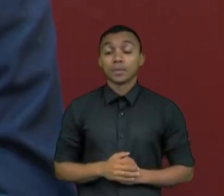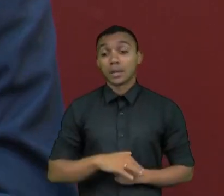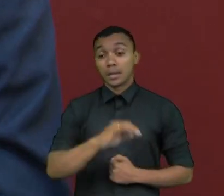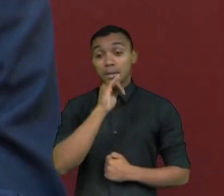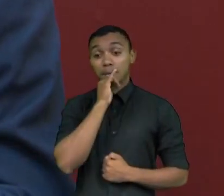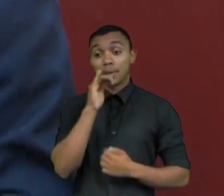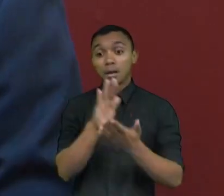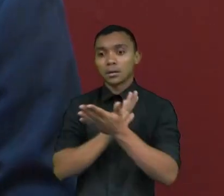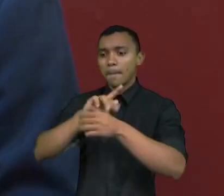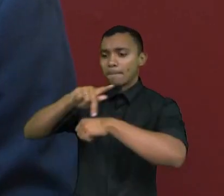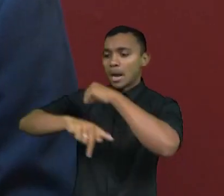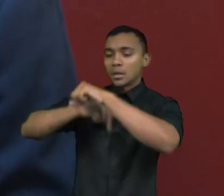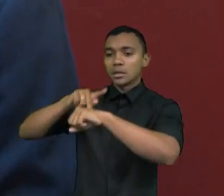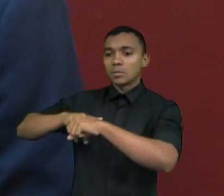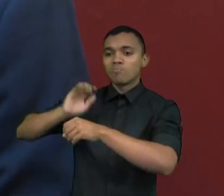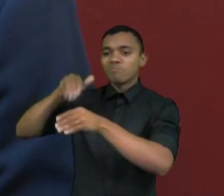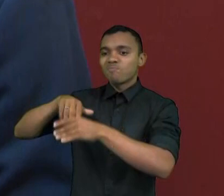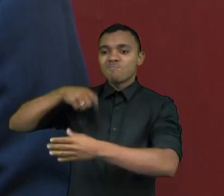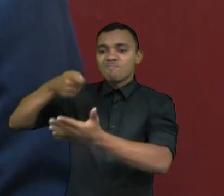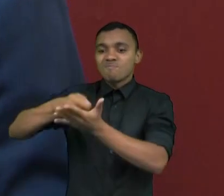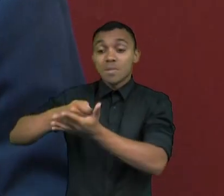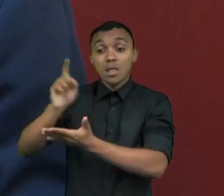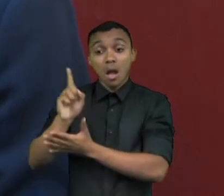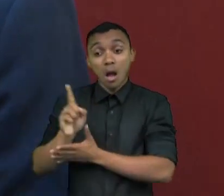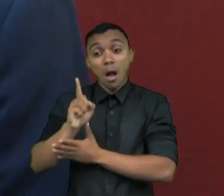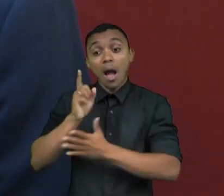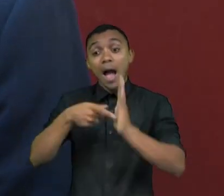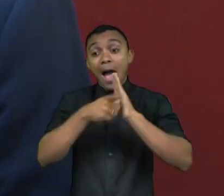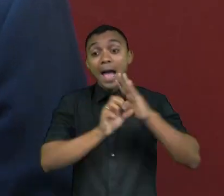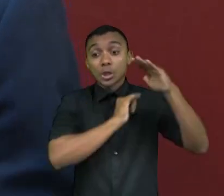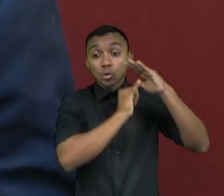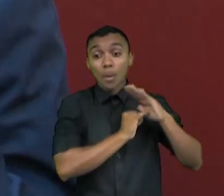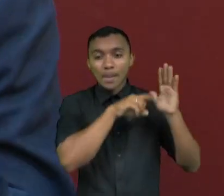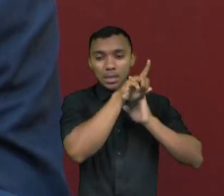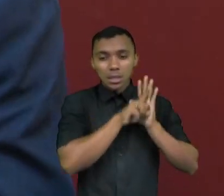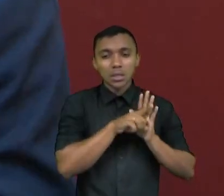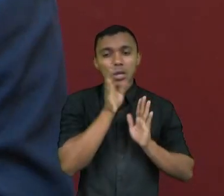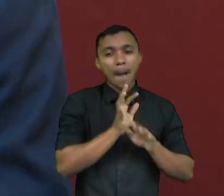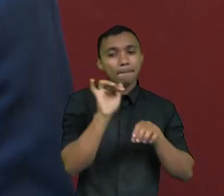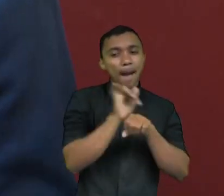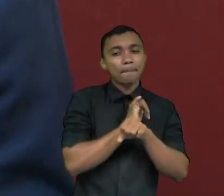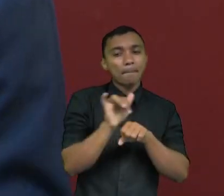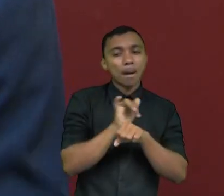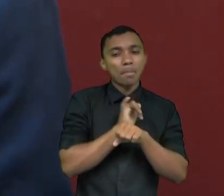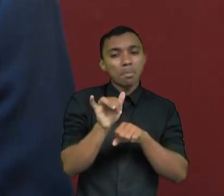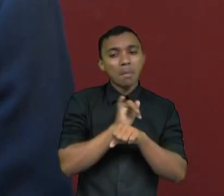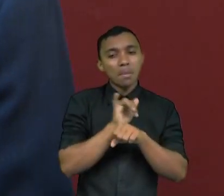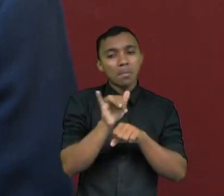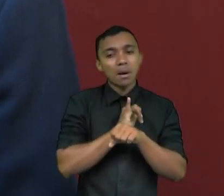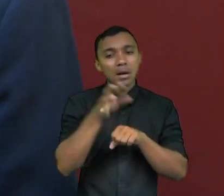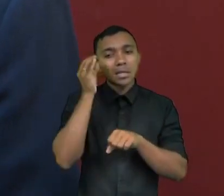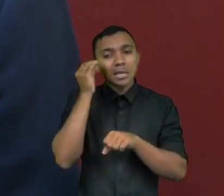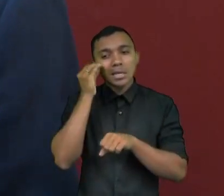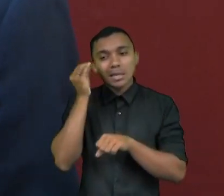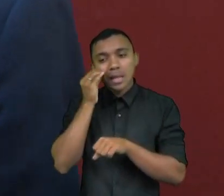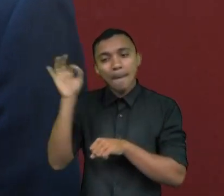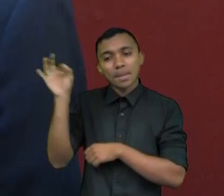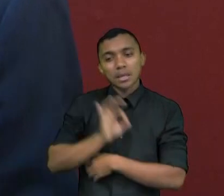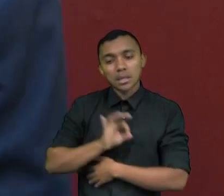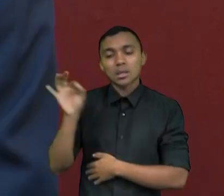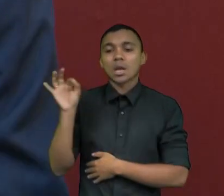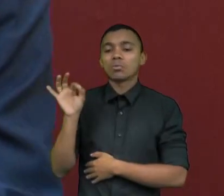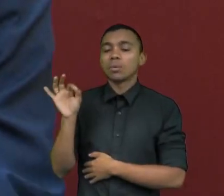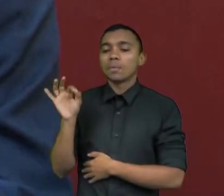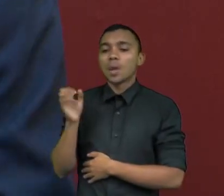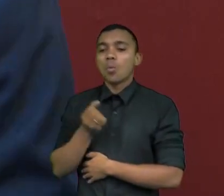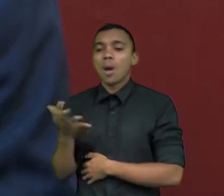em países onde o voto não é obrigatório, os institutos de pesquisa já vêm aprimorando a forma de captar o comparecimento eleitoral há muito mais tempo.